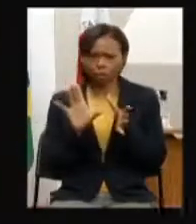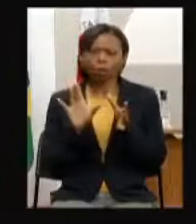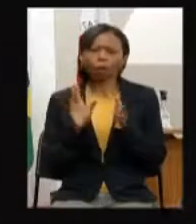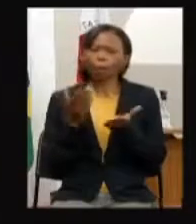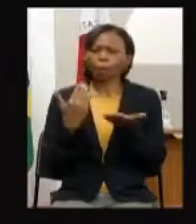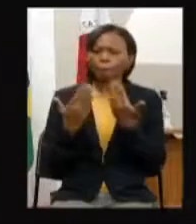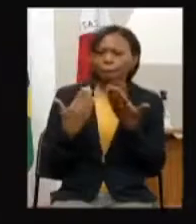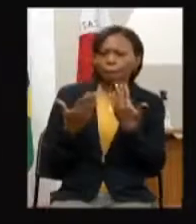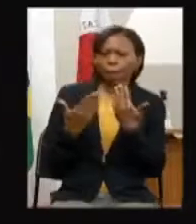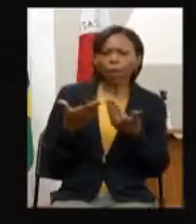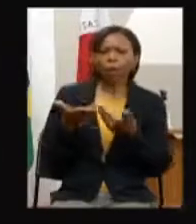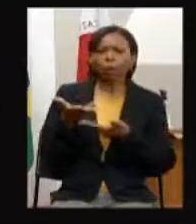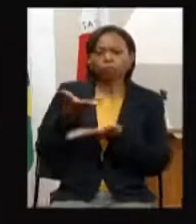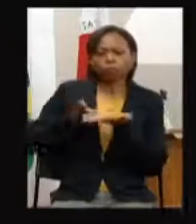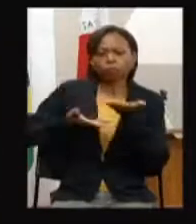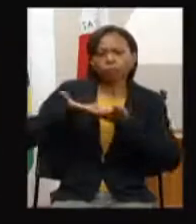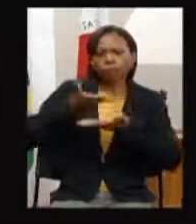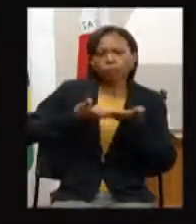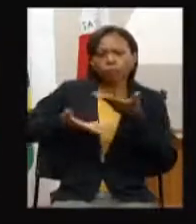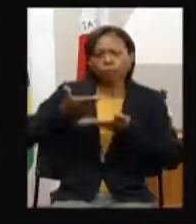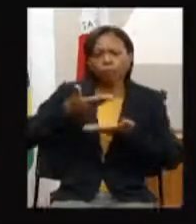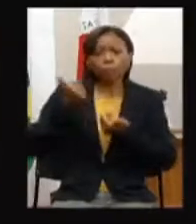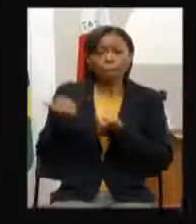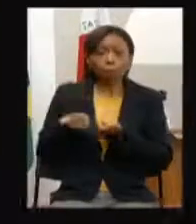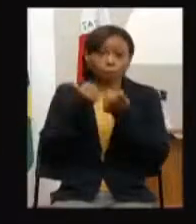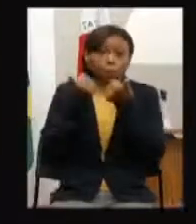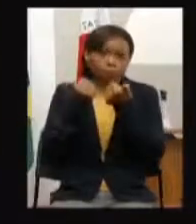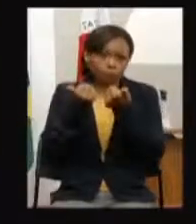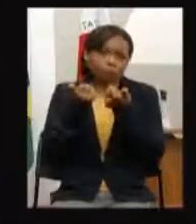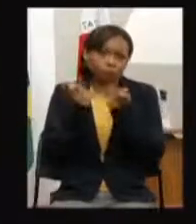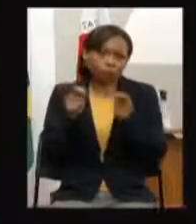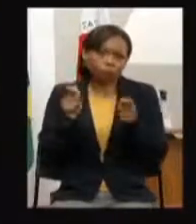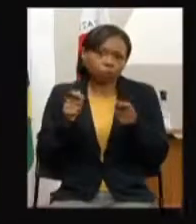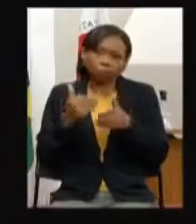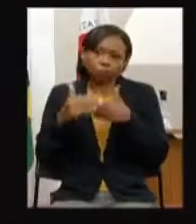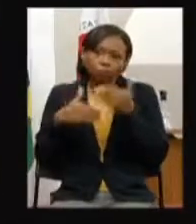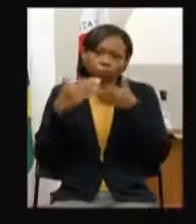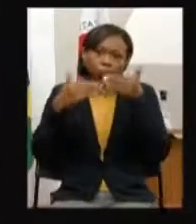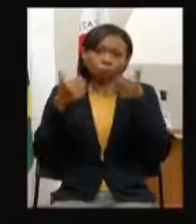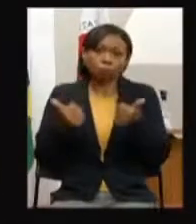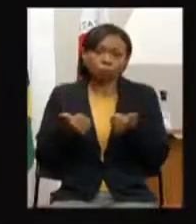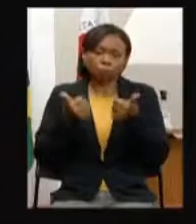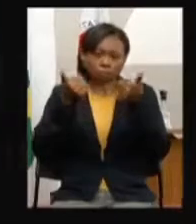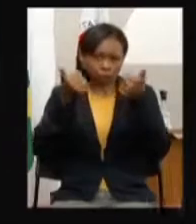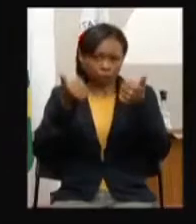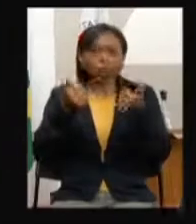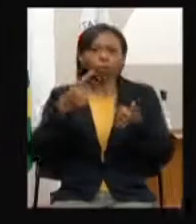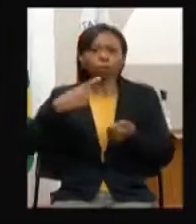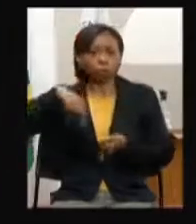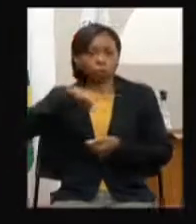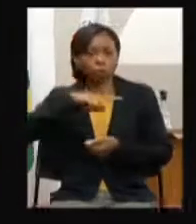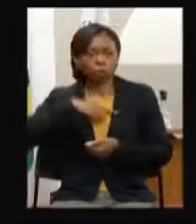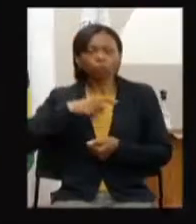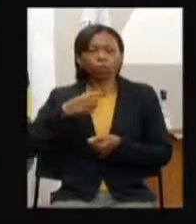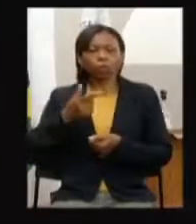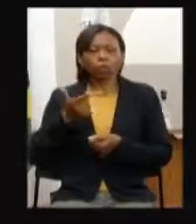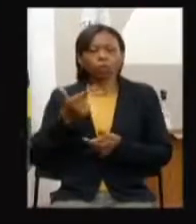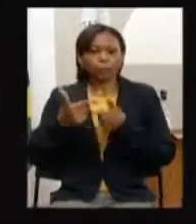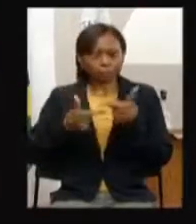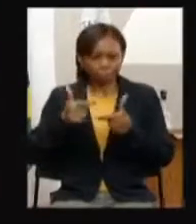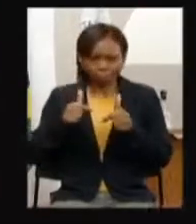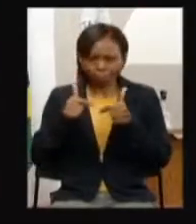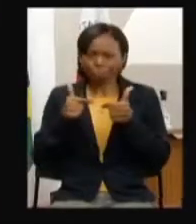discussões enfim para a gente melhorar cada vez mais aí as nossas entregas estão